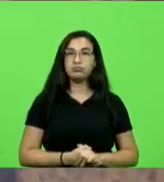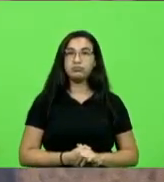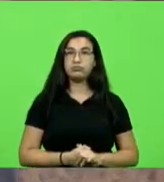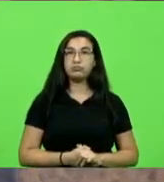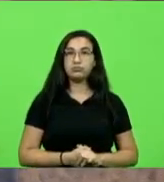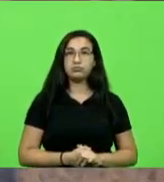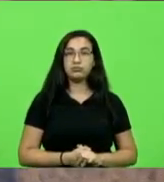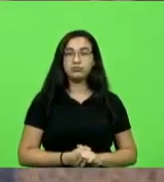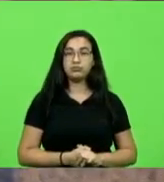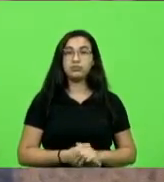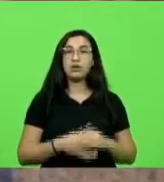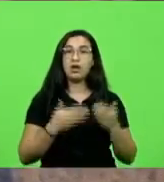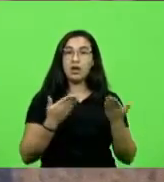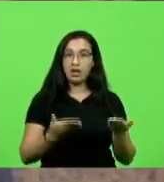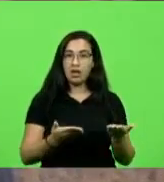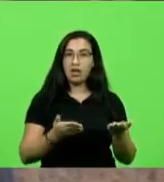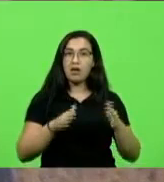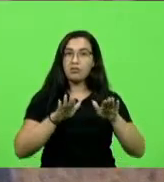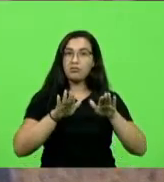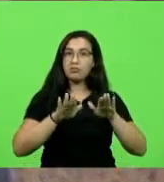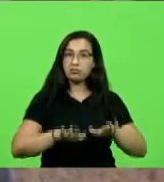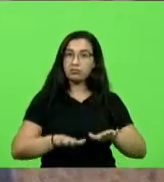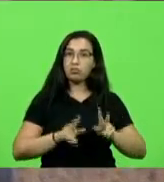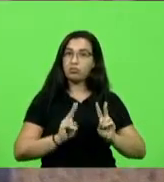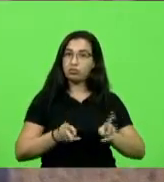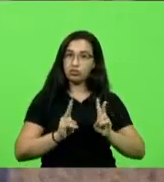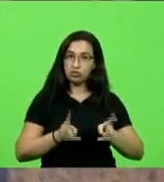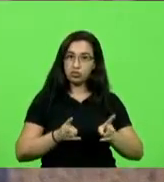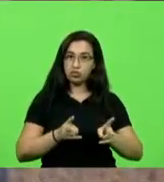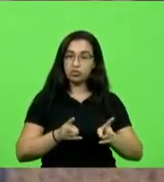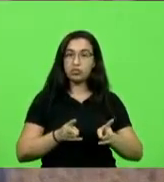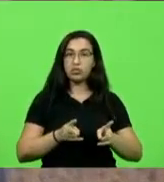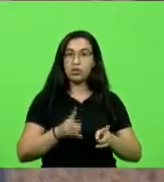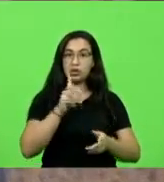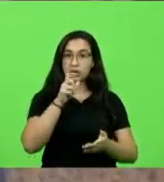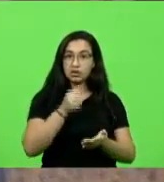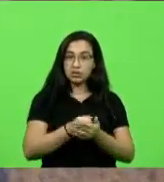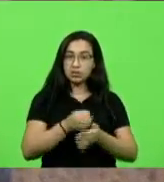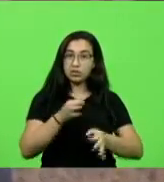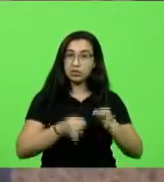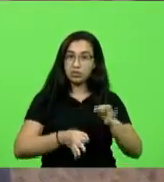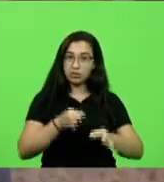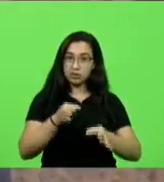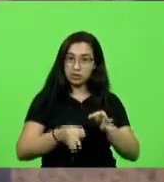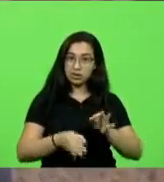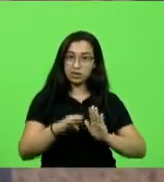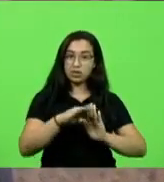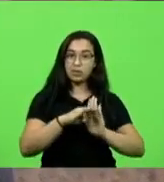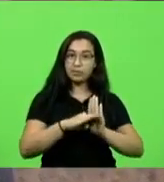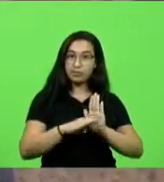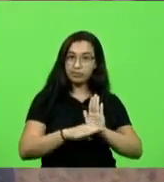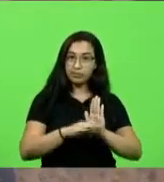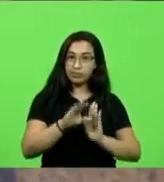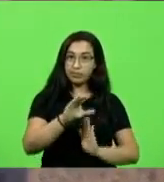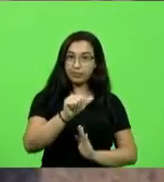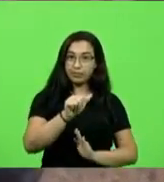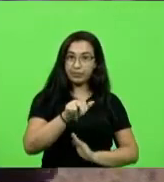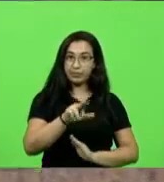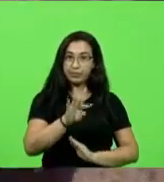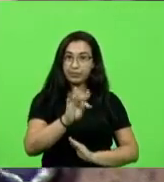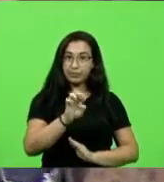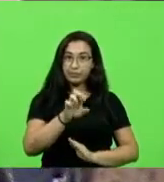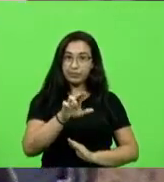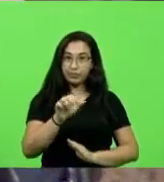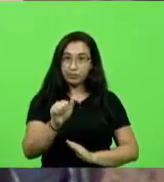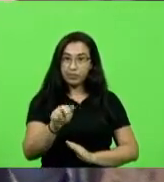Ela manteve a decisão da juíza no que diz respeito às medidas cautelares, porque somente as medidas cautelares